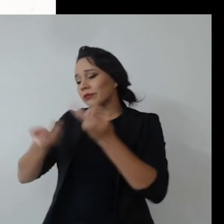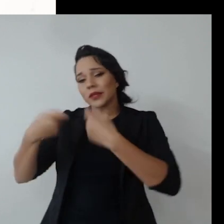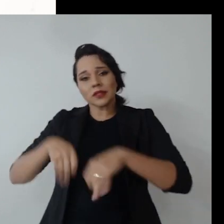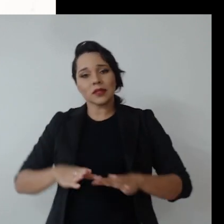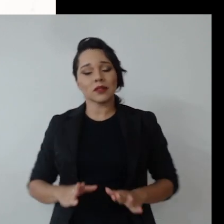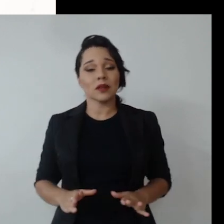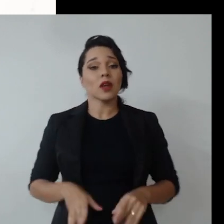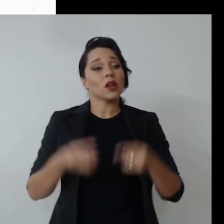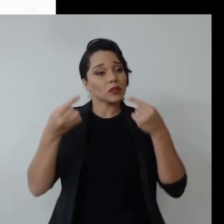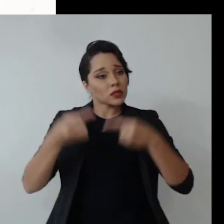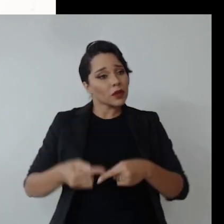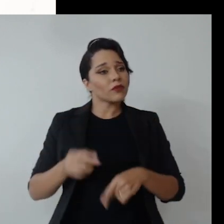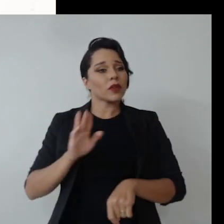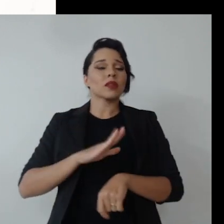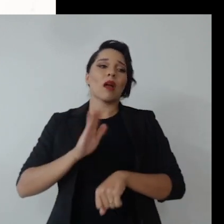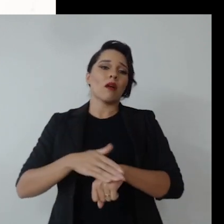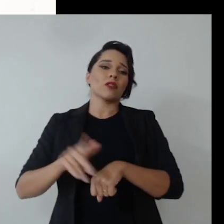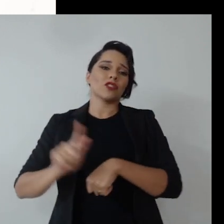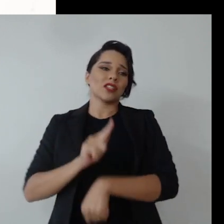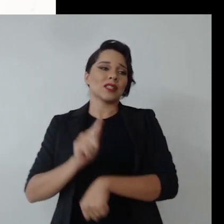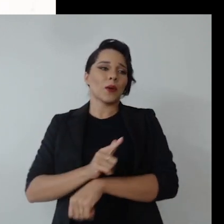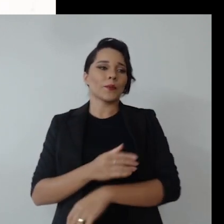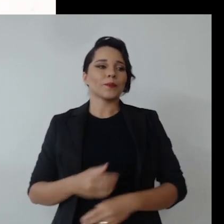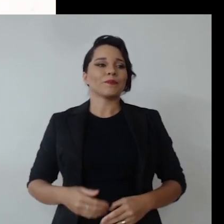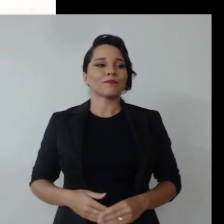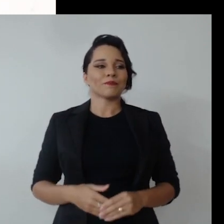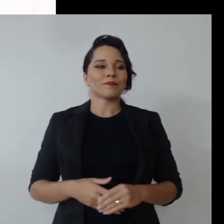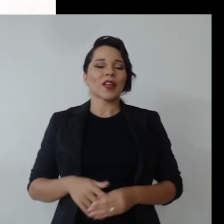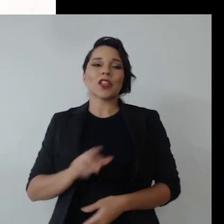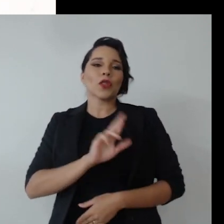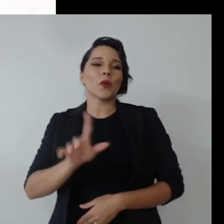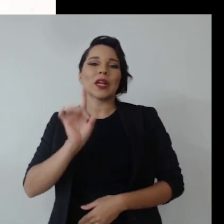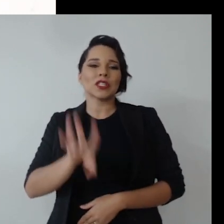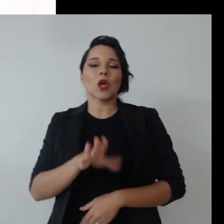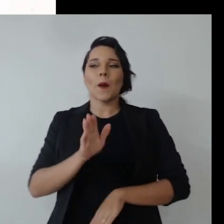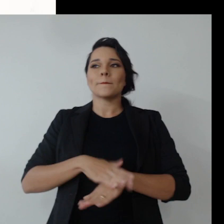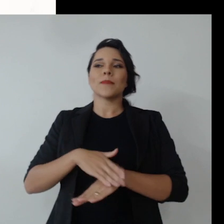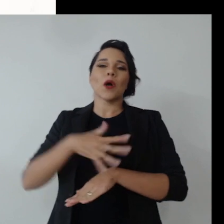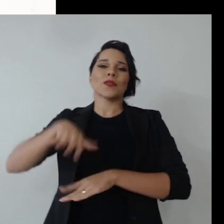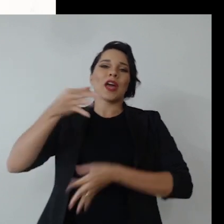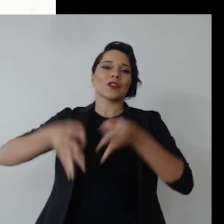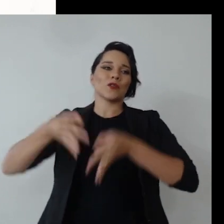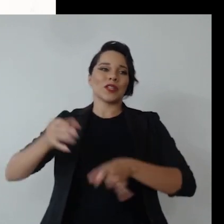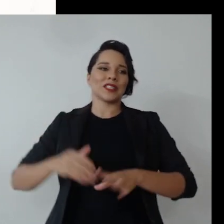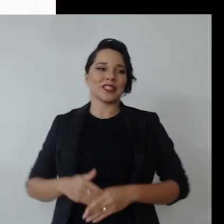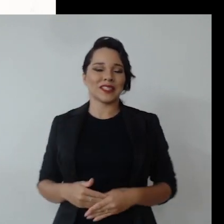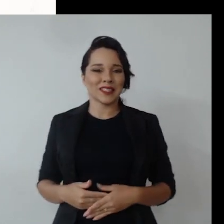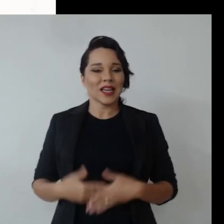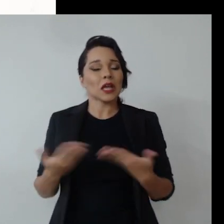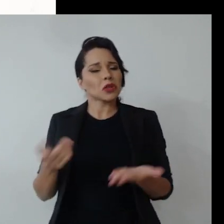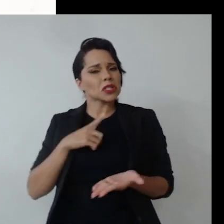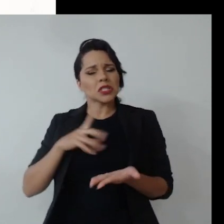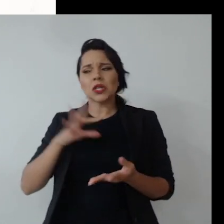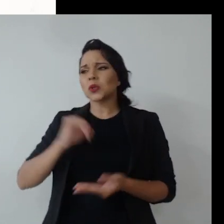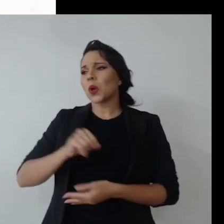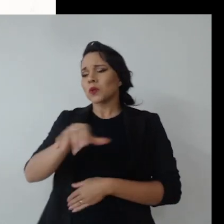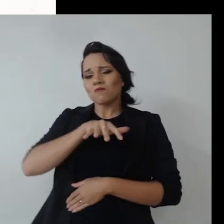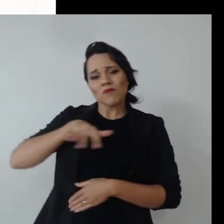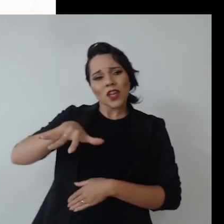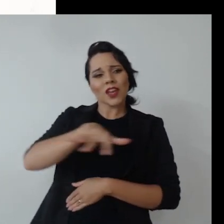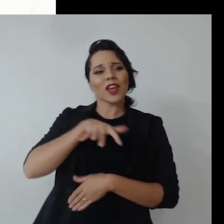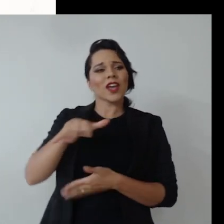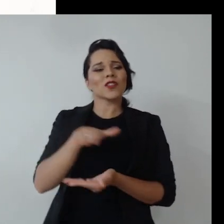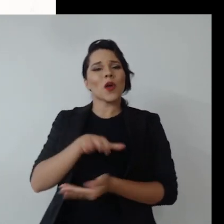Eu sempre falo isso, que o desafio está no tabuleiro da gestão. Não é uma questão jurídica. Jurídicamente, a gente tem todo um